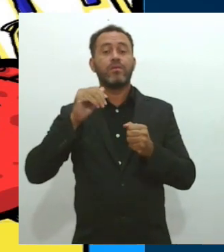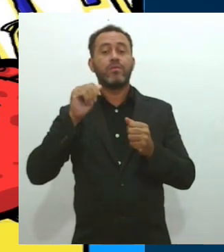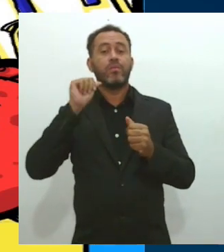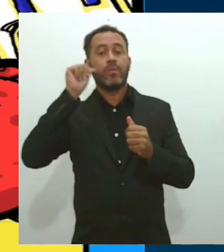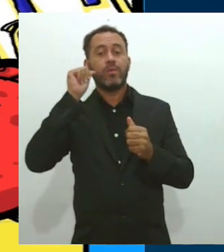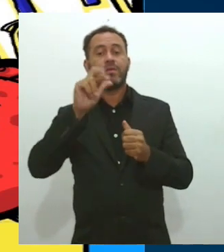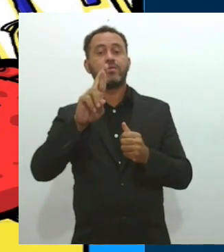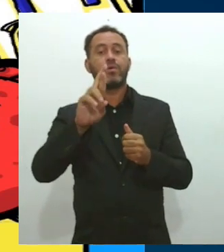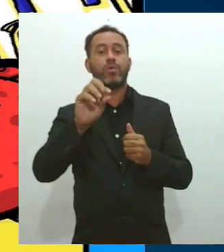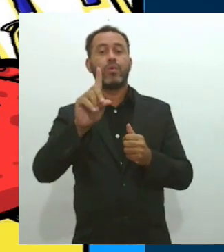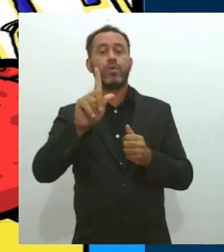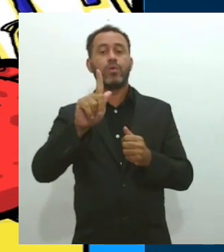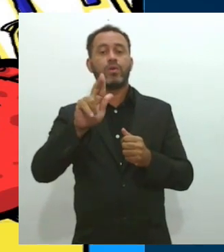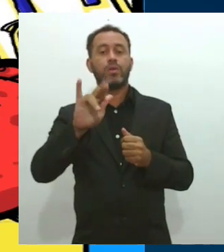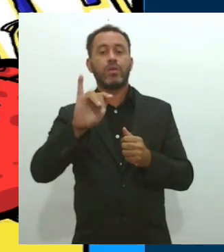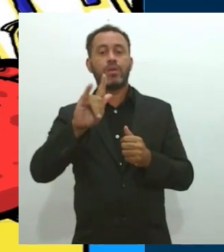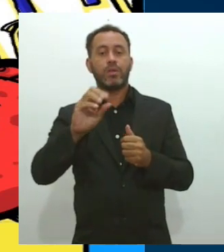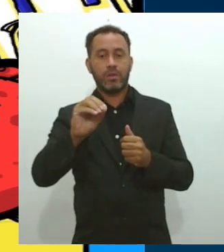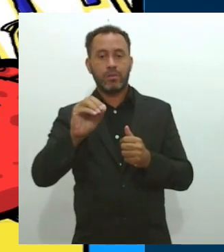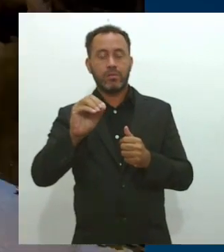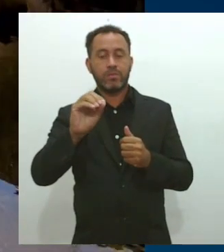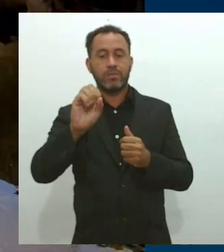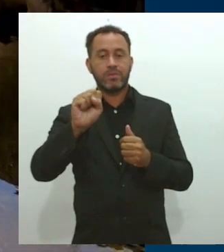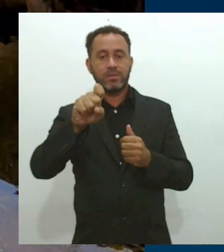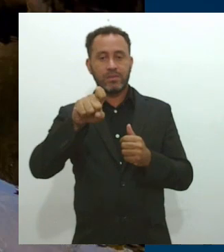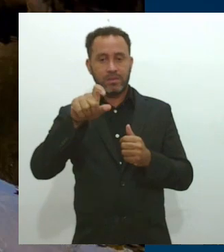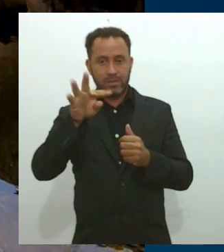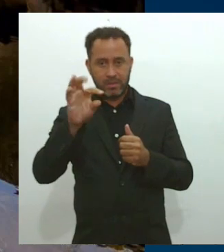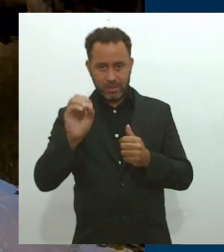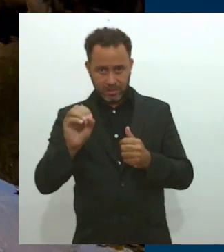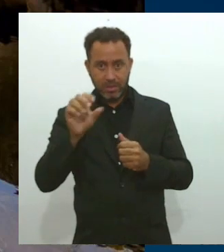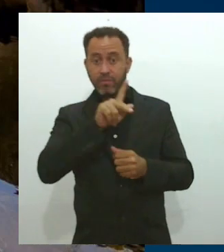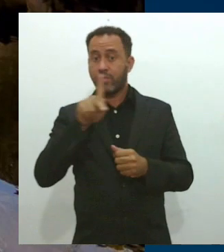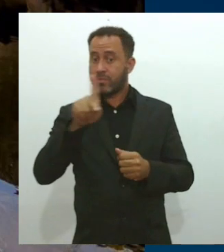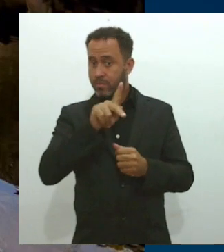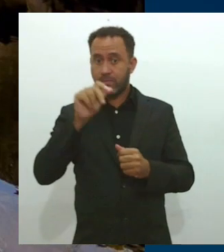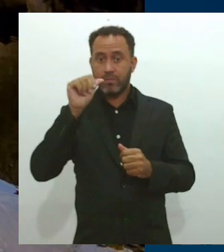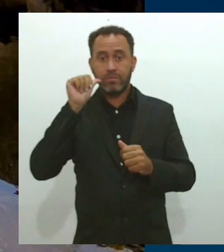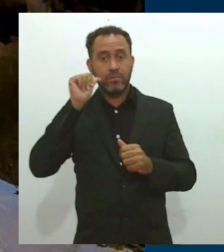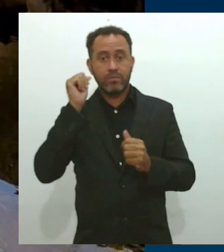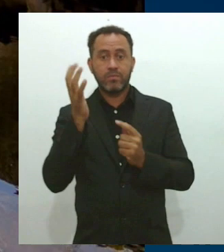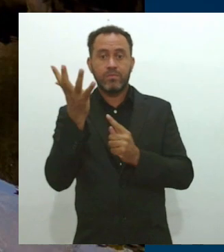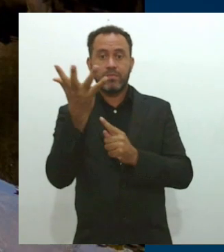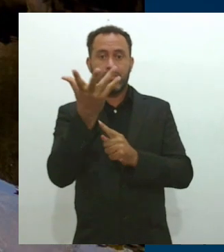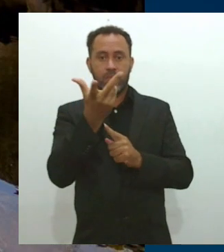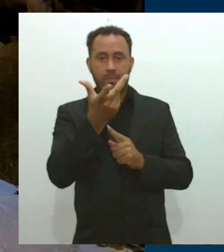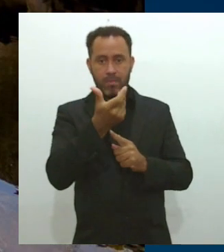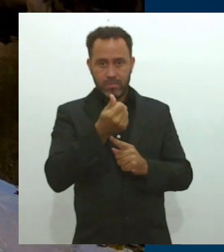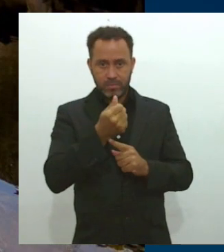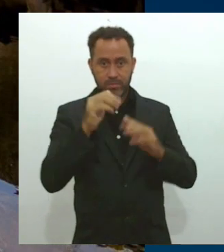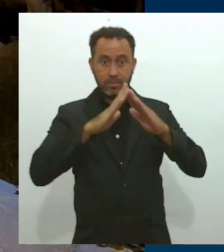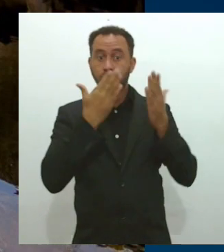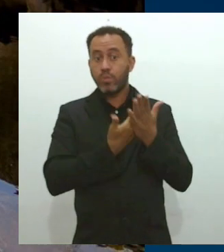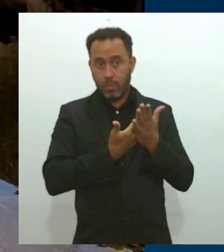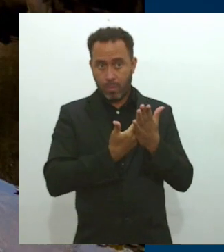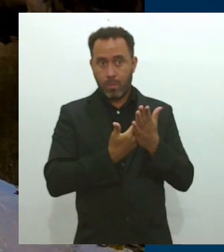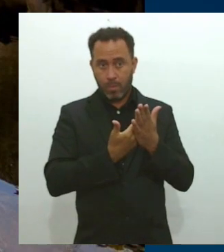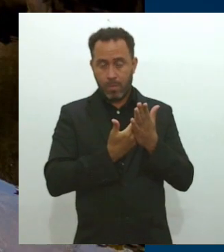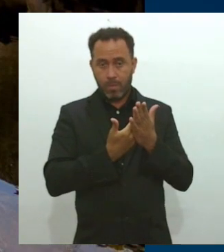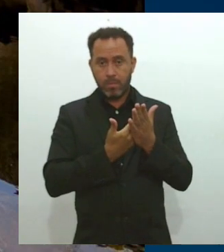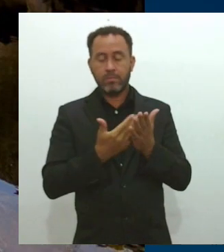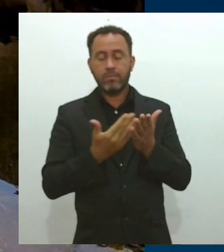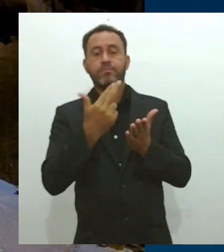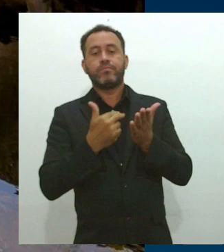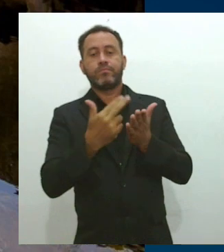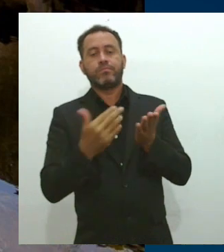Rodrigo Seixas, conhecido como Rodrigo Cabuloso, que foi nosso professor de artes no colégio. Então, é um álbum que ele busca